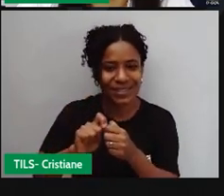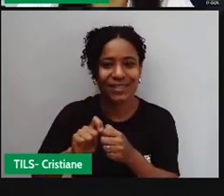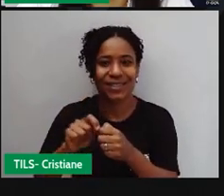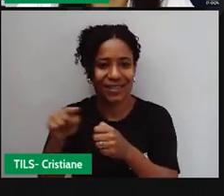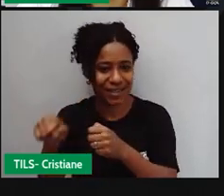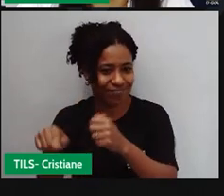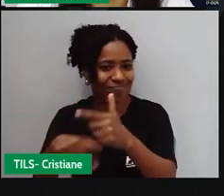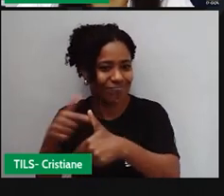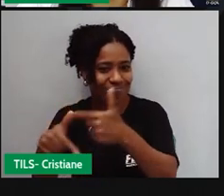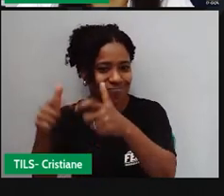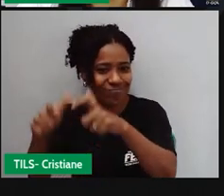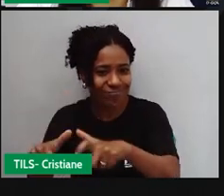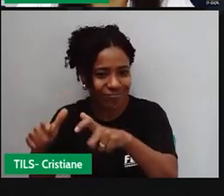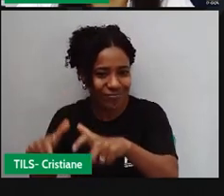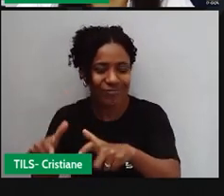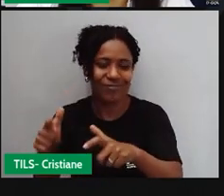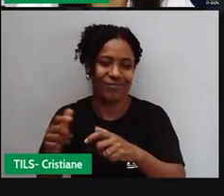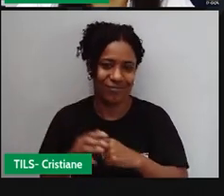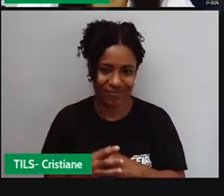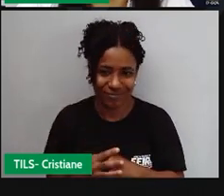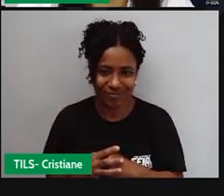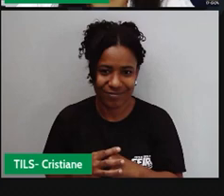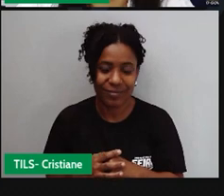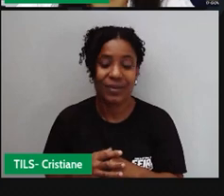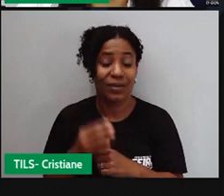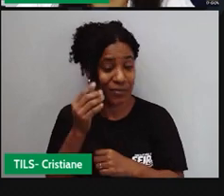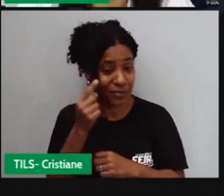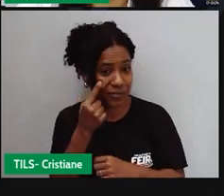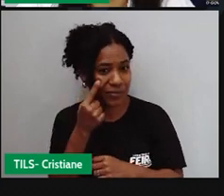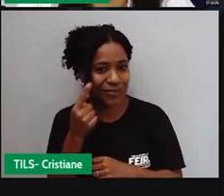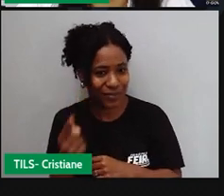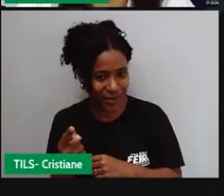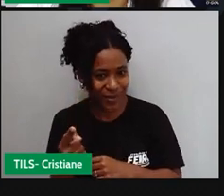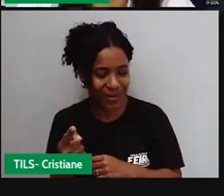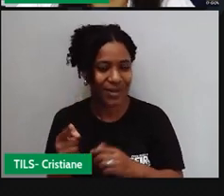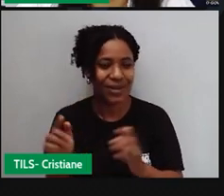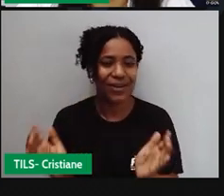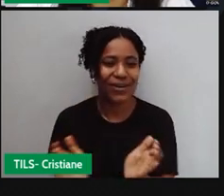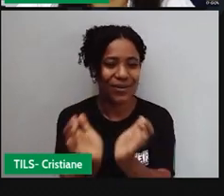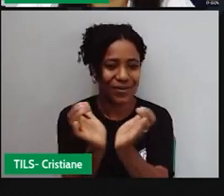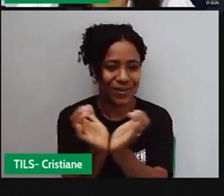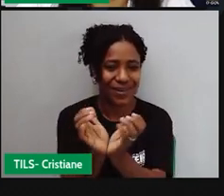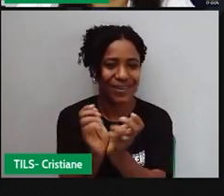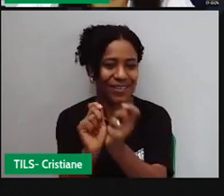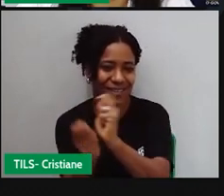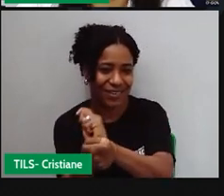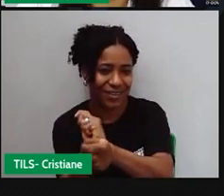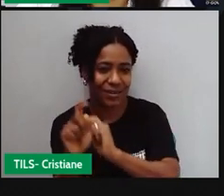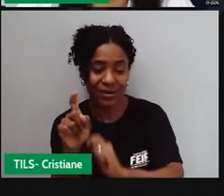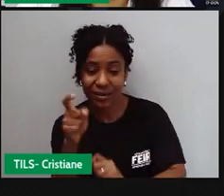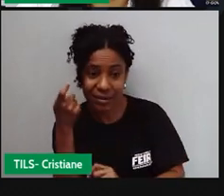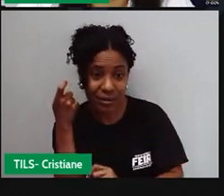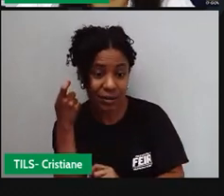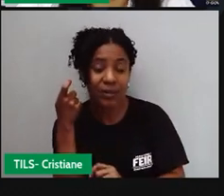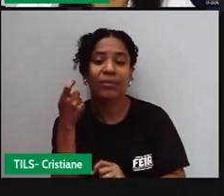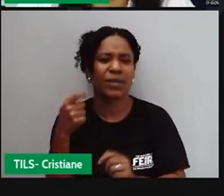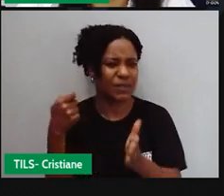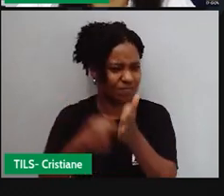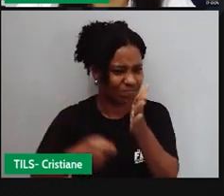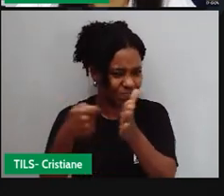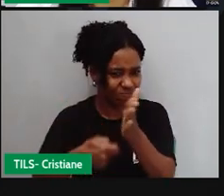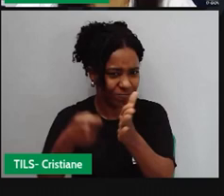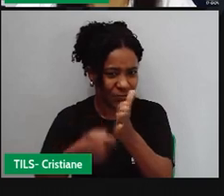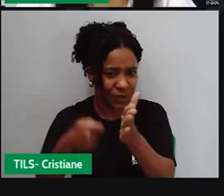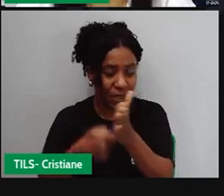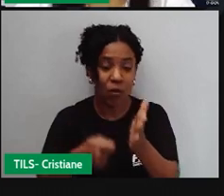espalmado. Acertou quem disse que os quilombos eram acampamentos de escravos fugitivos. Era uma forma comum de resistência de